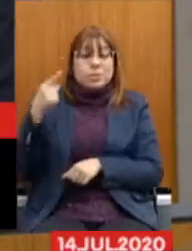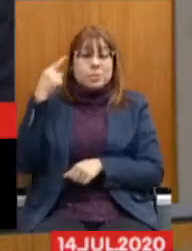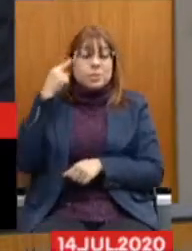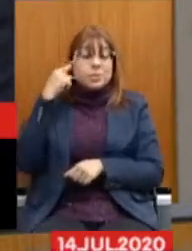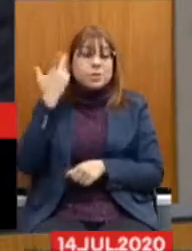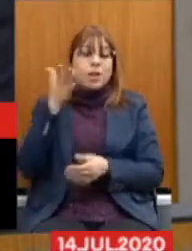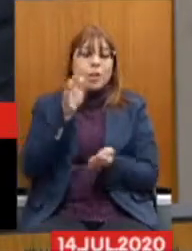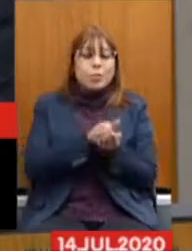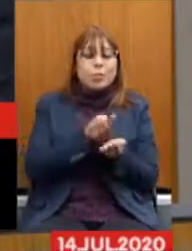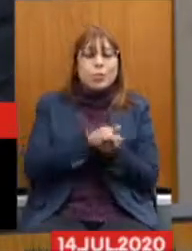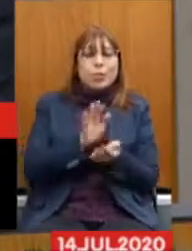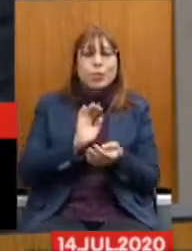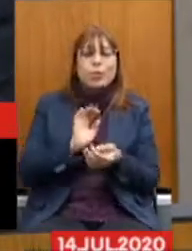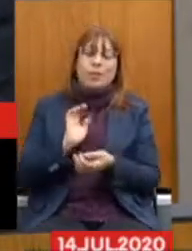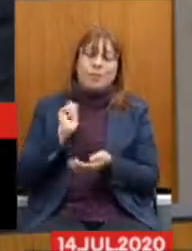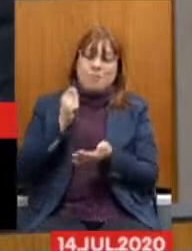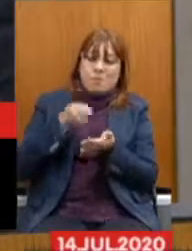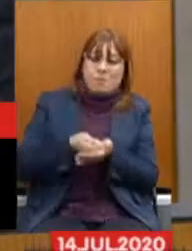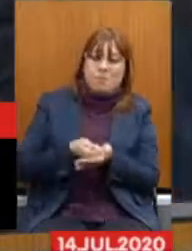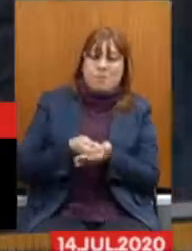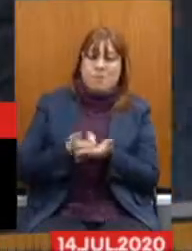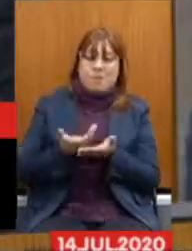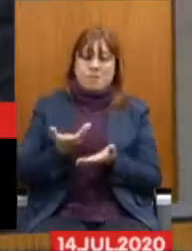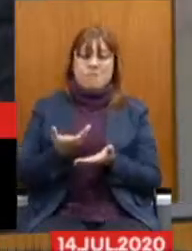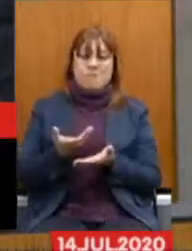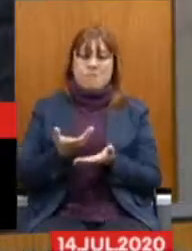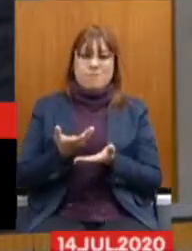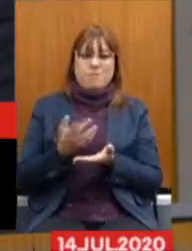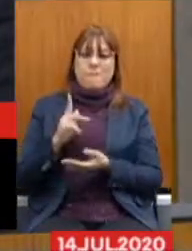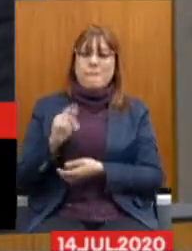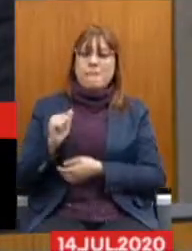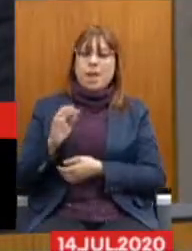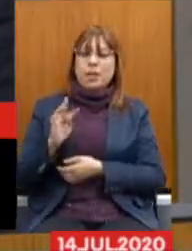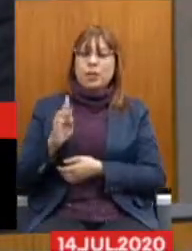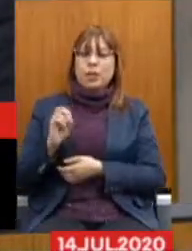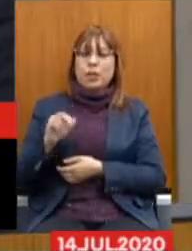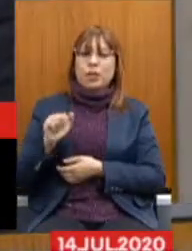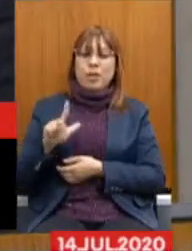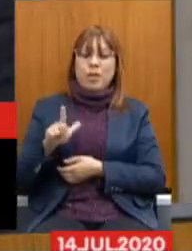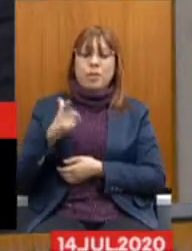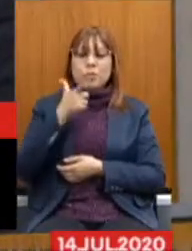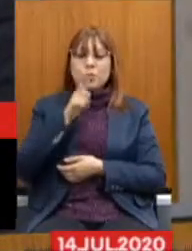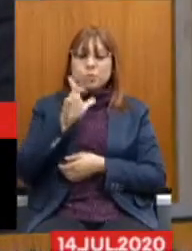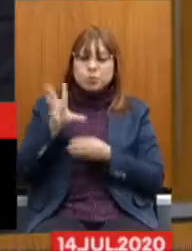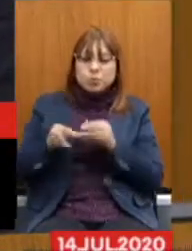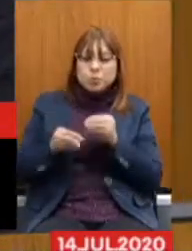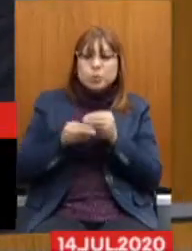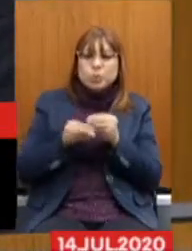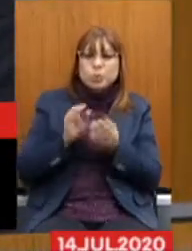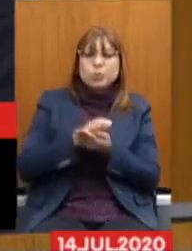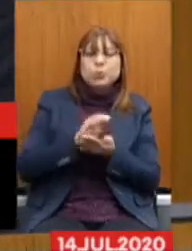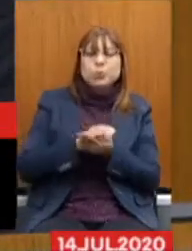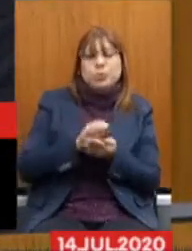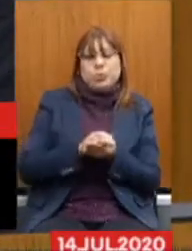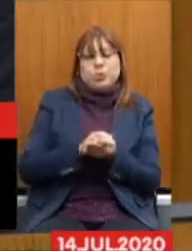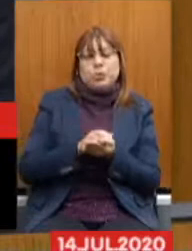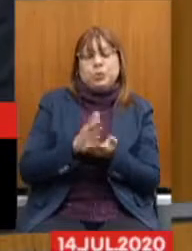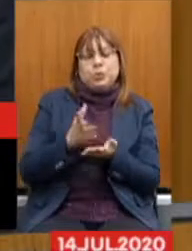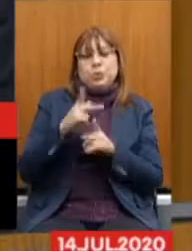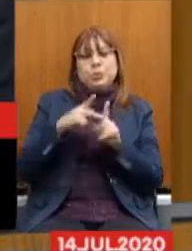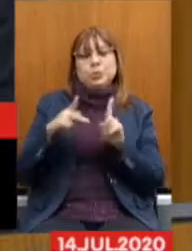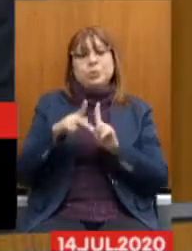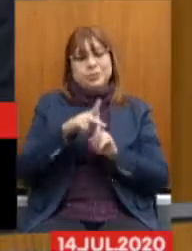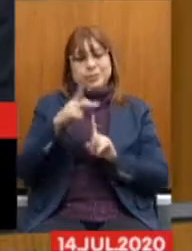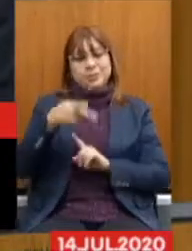para o novo fundo de previdência complementar instituído pelo Estado de